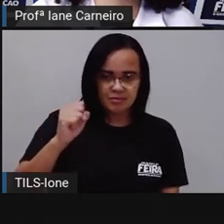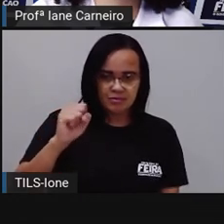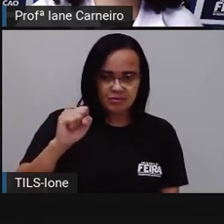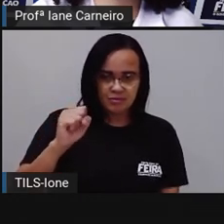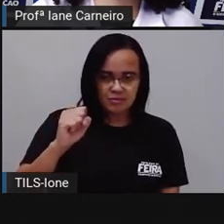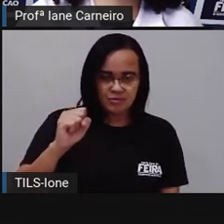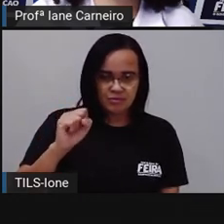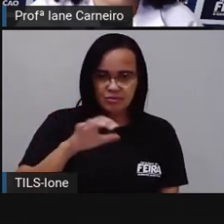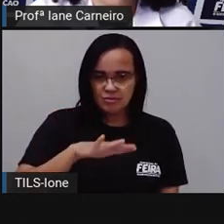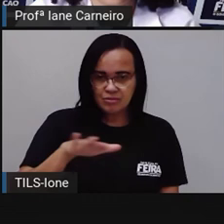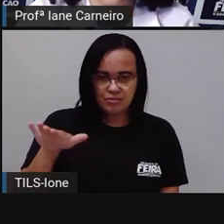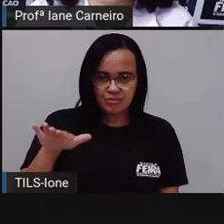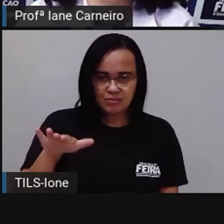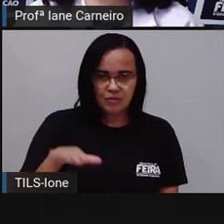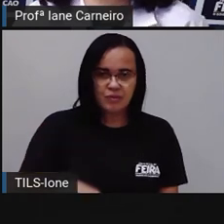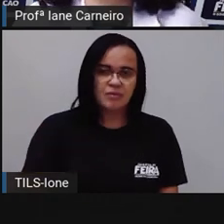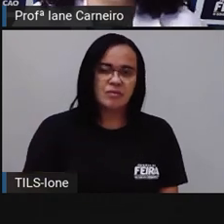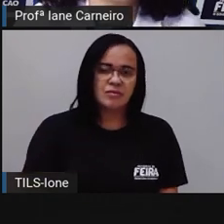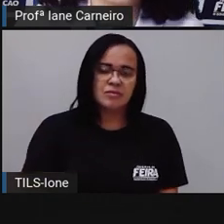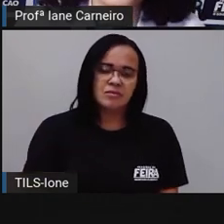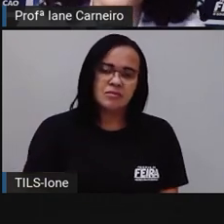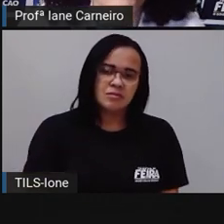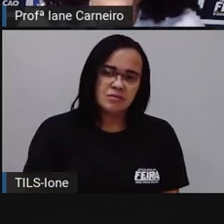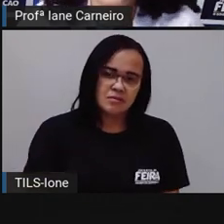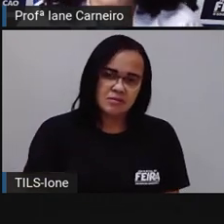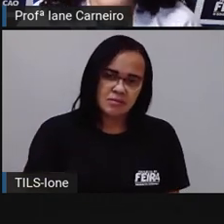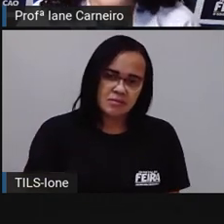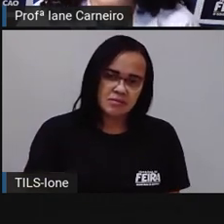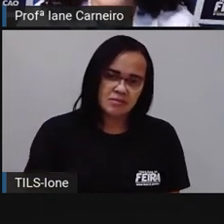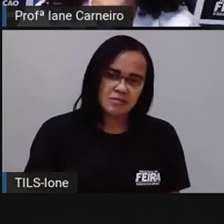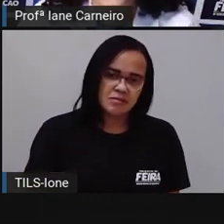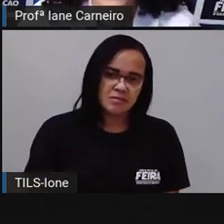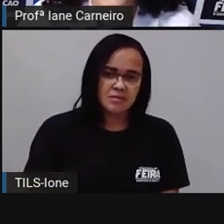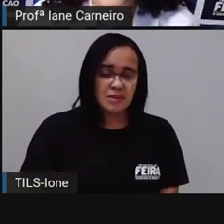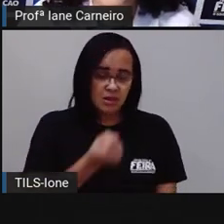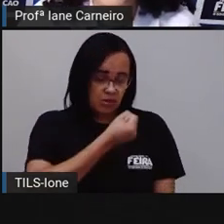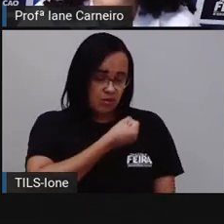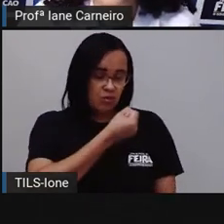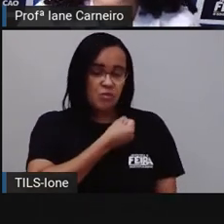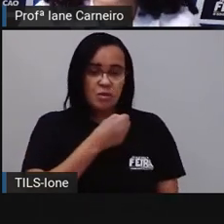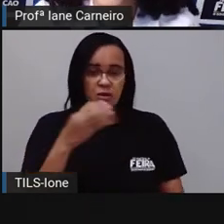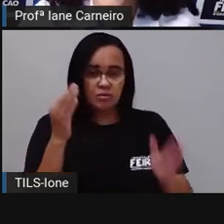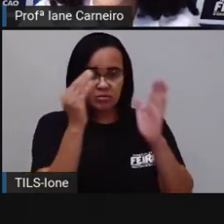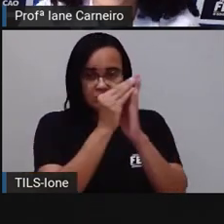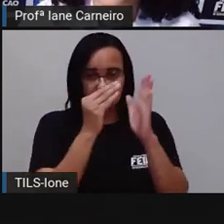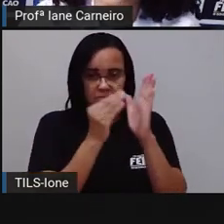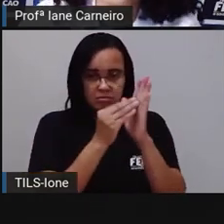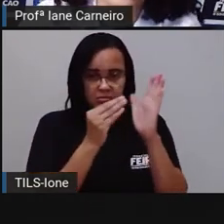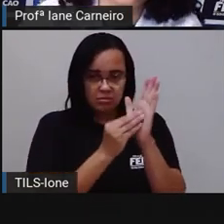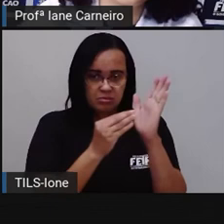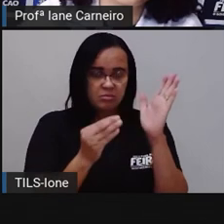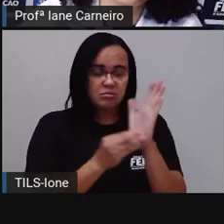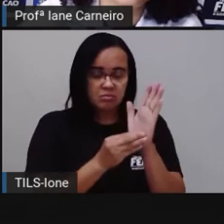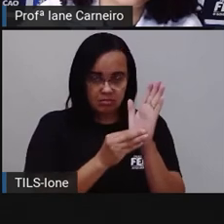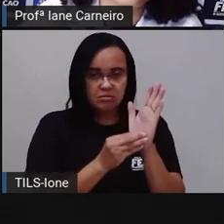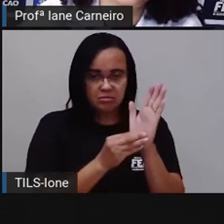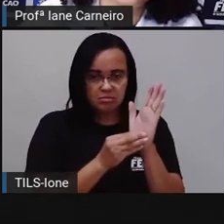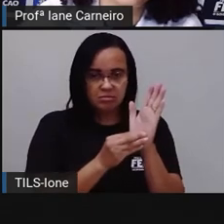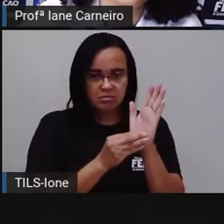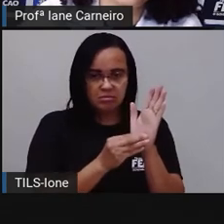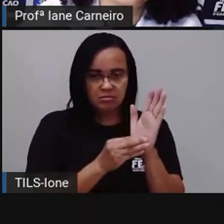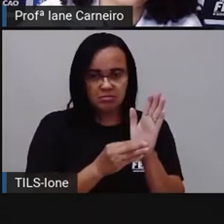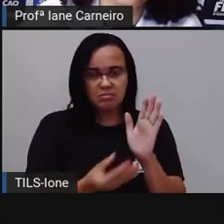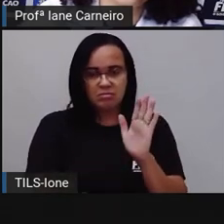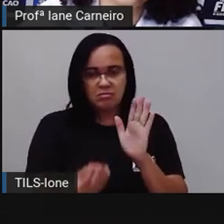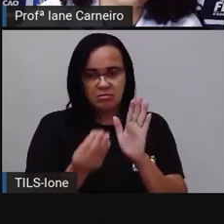Pronto, aqui já está bom. Pronto, então a gente vai numerar aqui, ó, essa nossa reta do gráfico. Então a gente vai colocar aqui